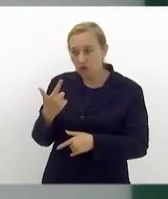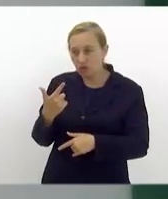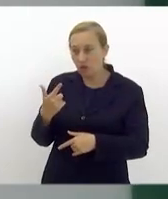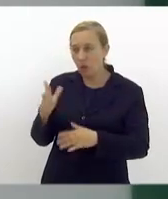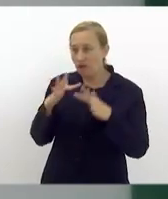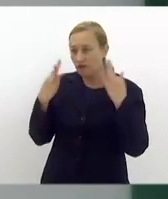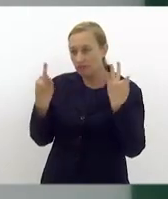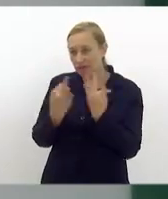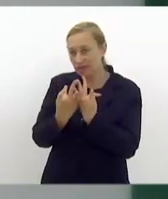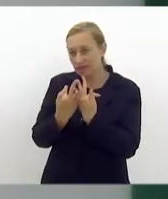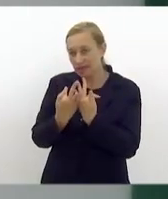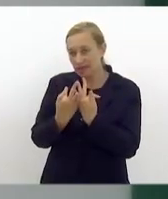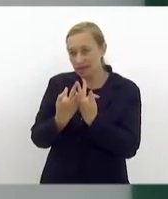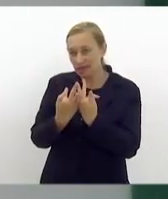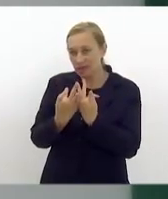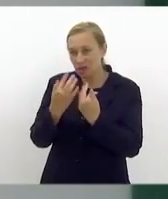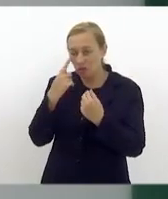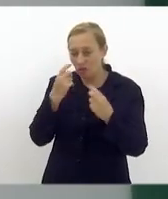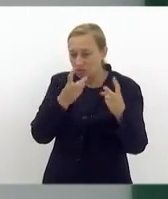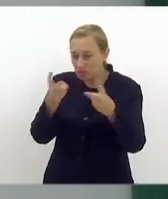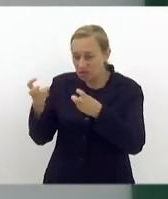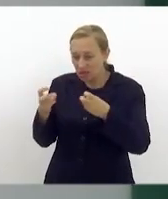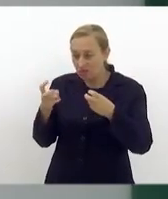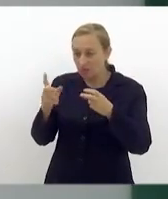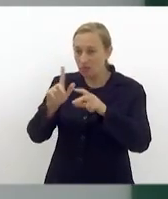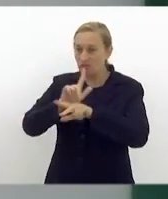família, eu identifico vários.